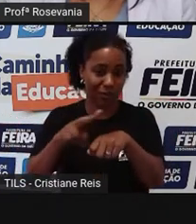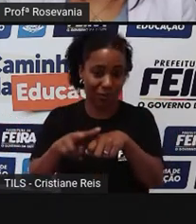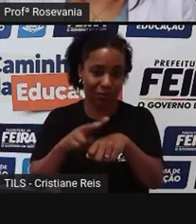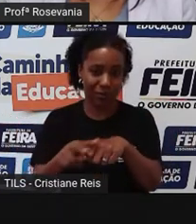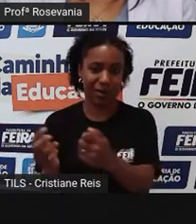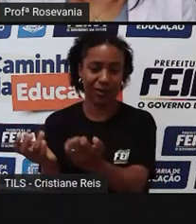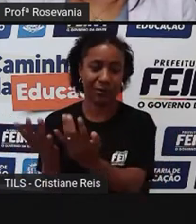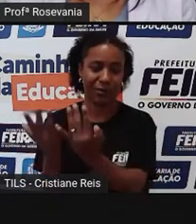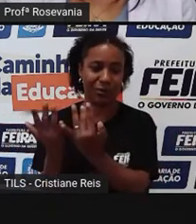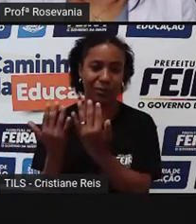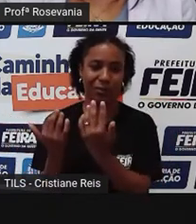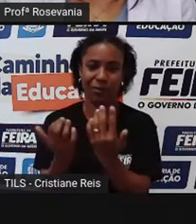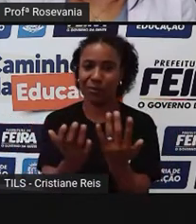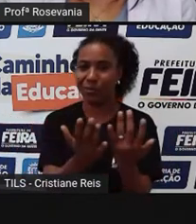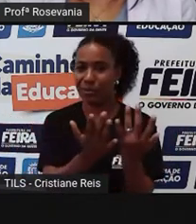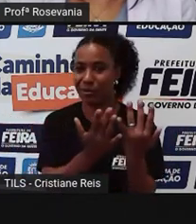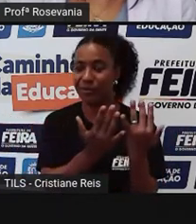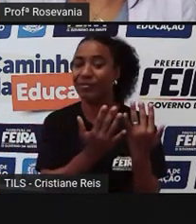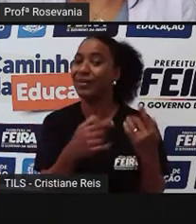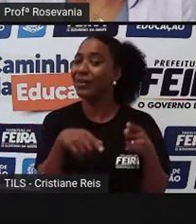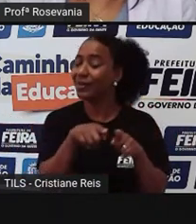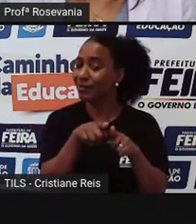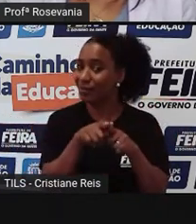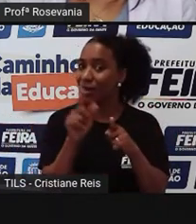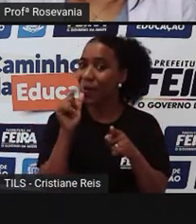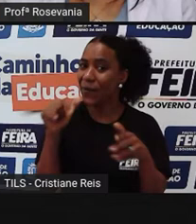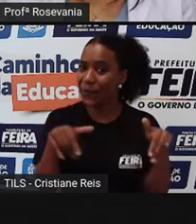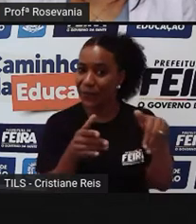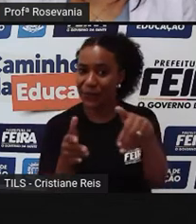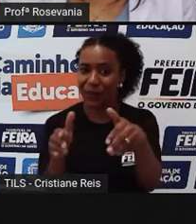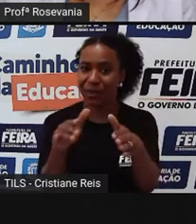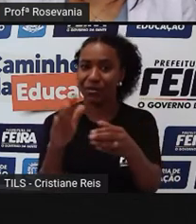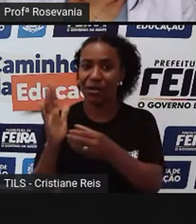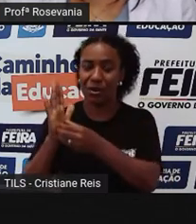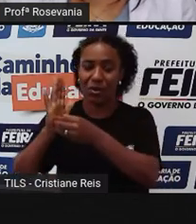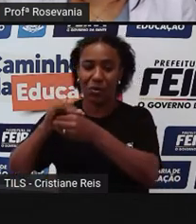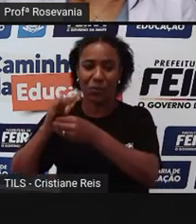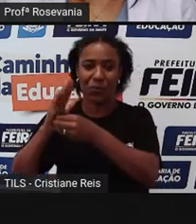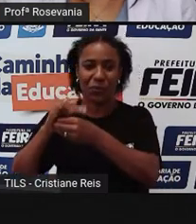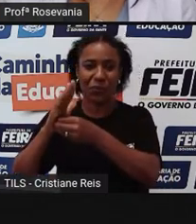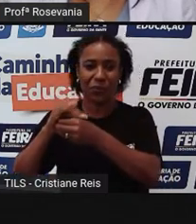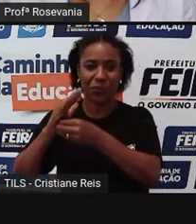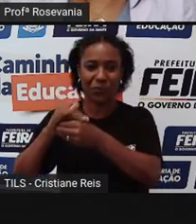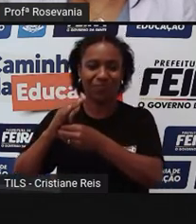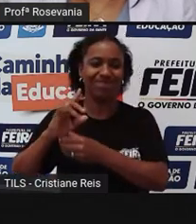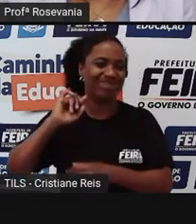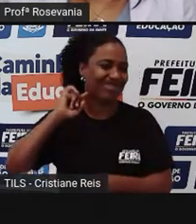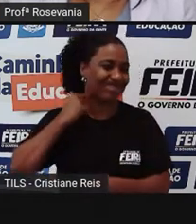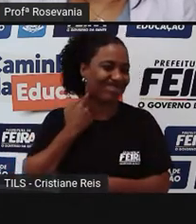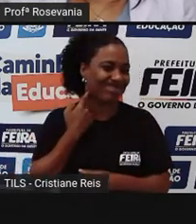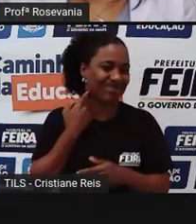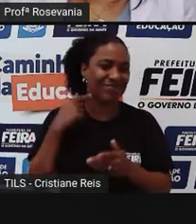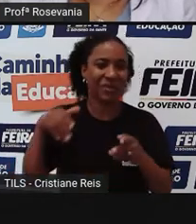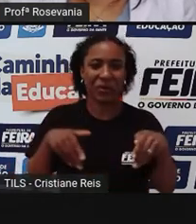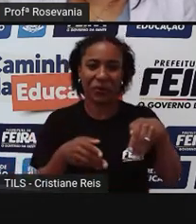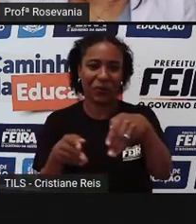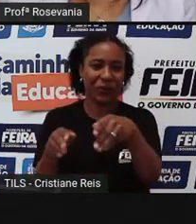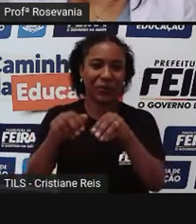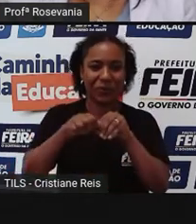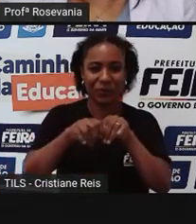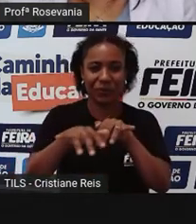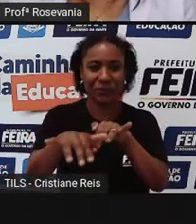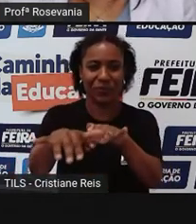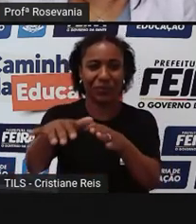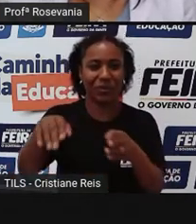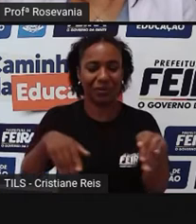Infelizmente, recebe muito esgoto, sofre com o processo de queimadas, né. Não tem um